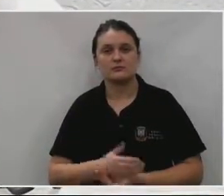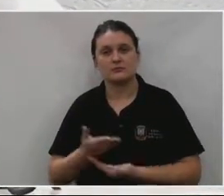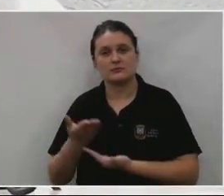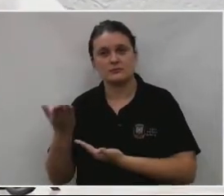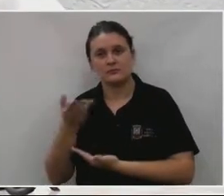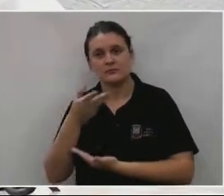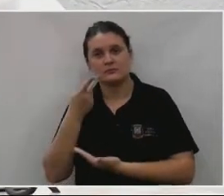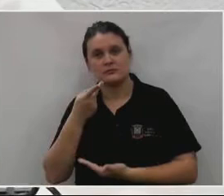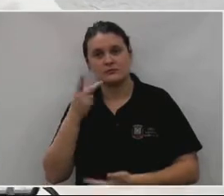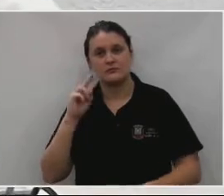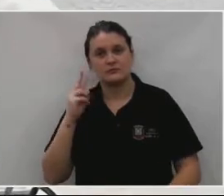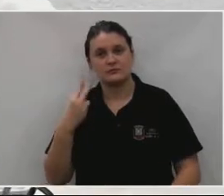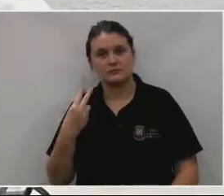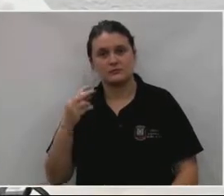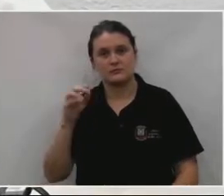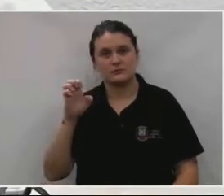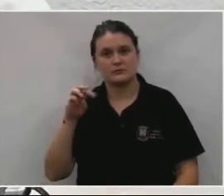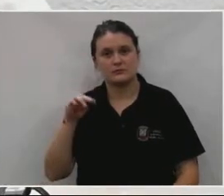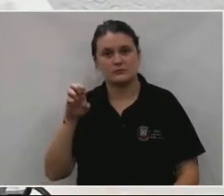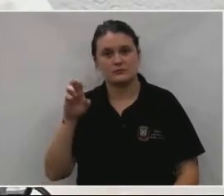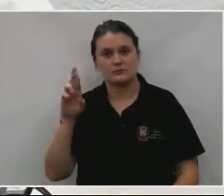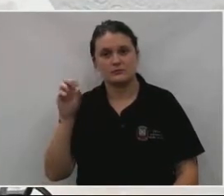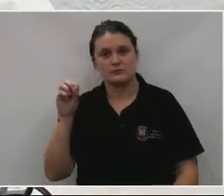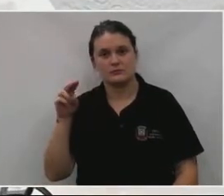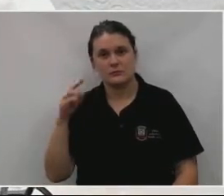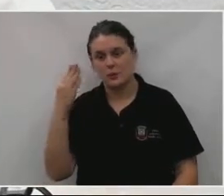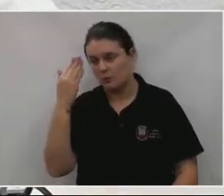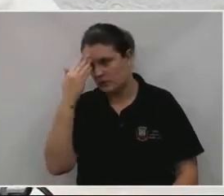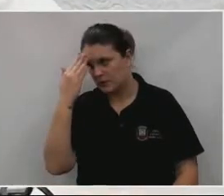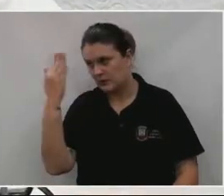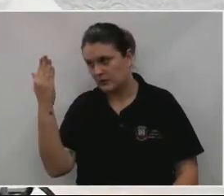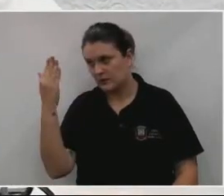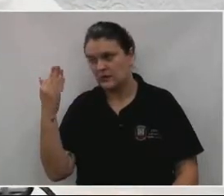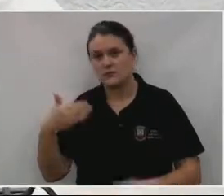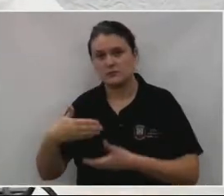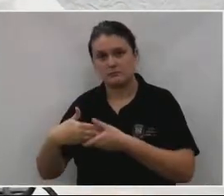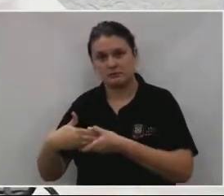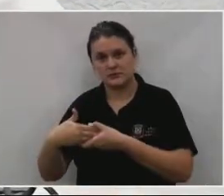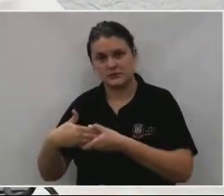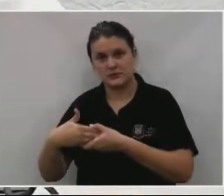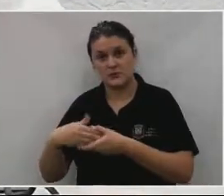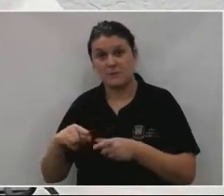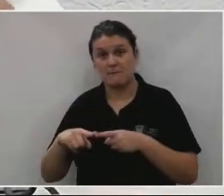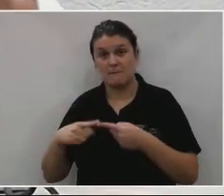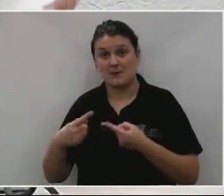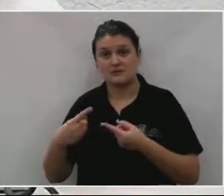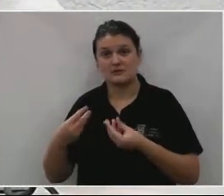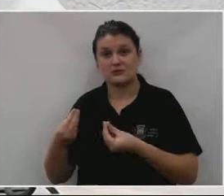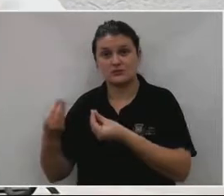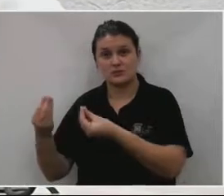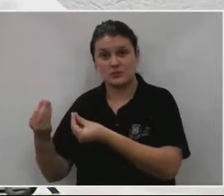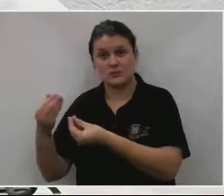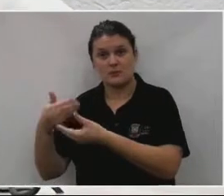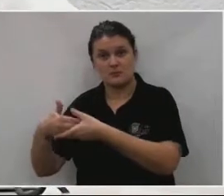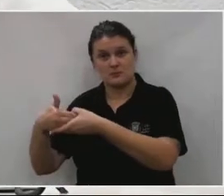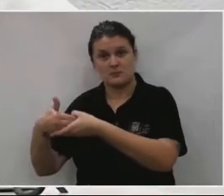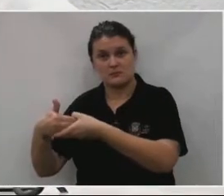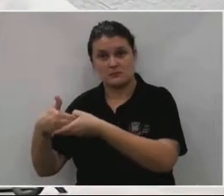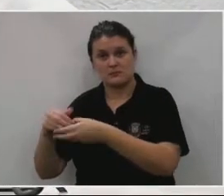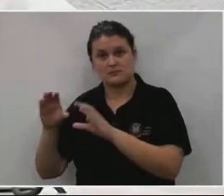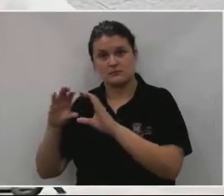do vereador Emerson na tribuna, agradecer as palavras, me parabenizou, mas eu entrego esses parabéns à